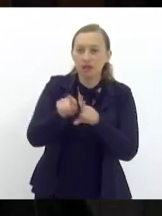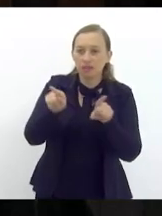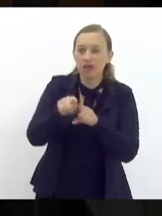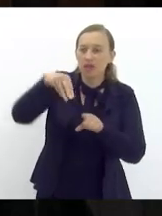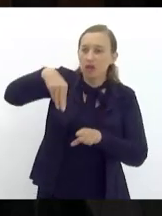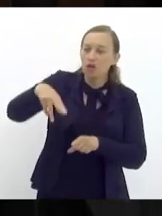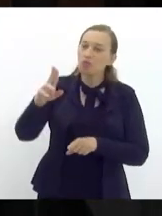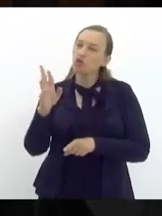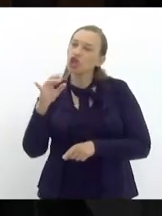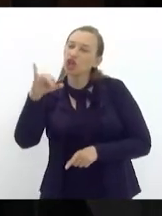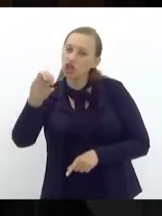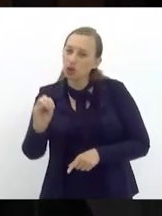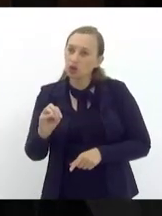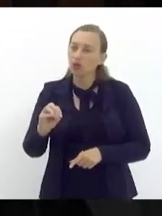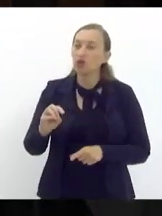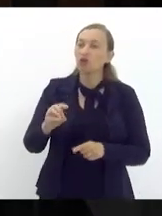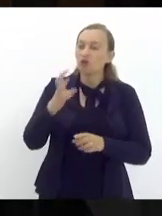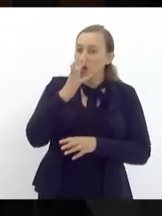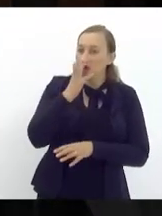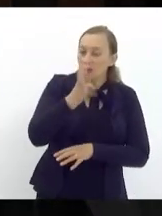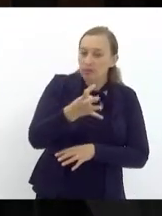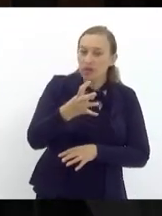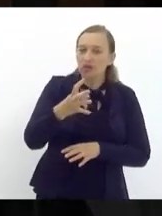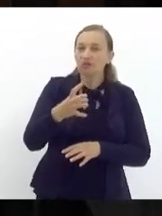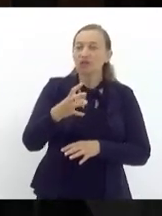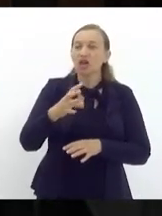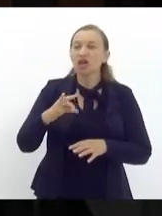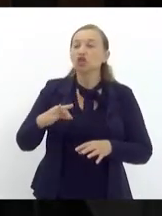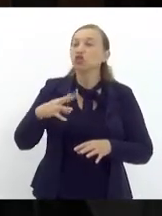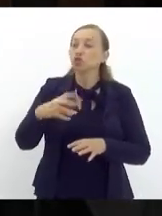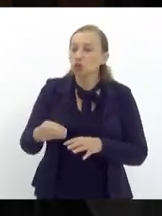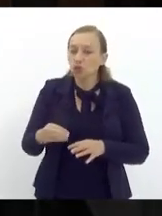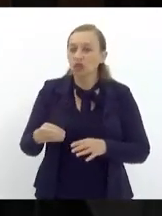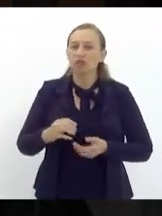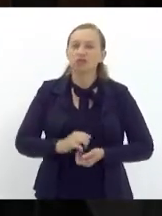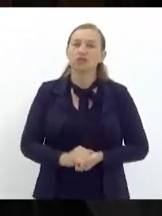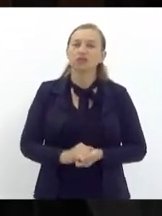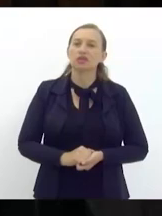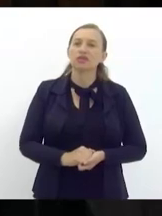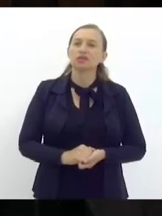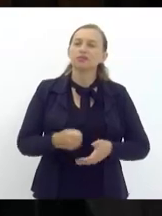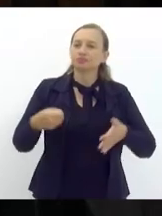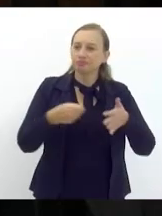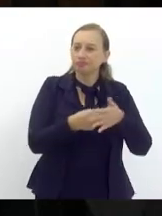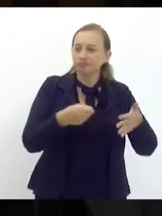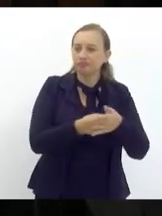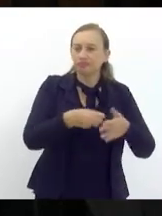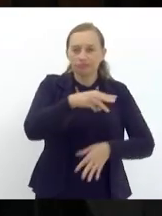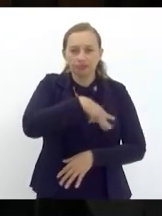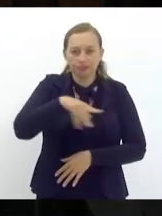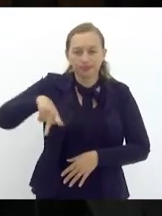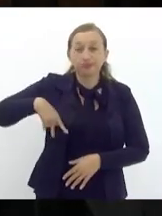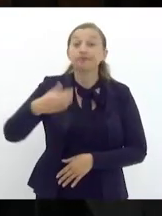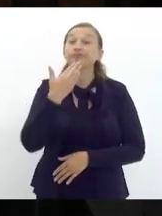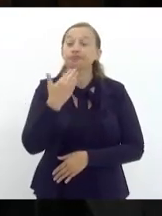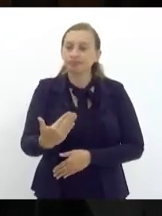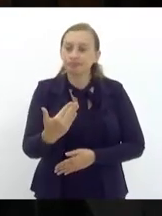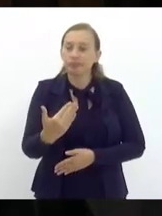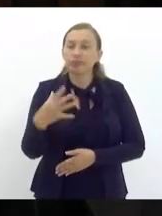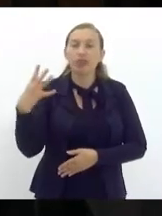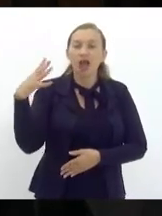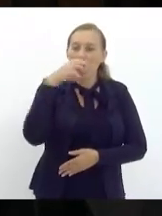e vou encaminhar todas essas denúncias todas ao Ministério Público e pedir de